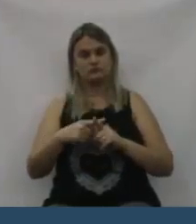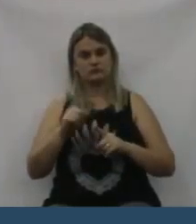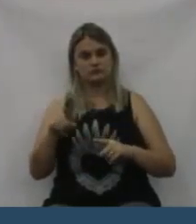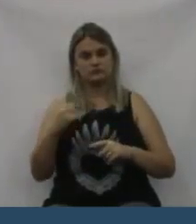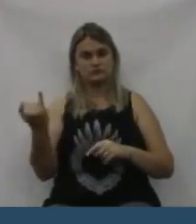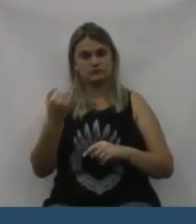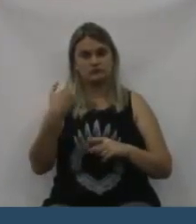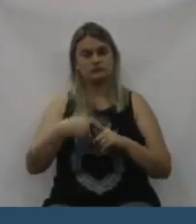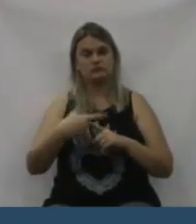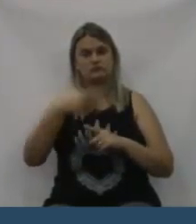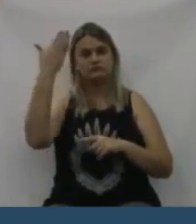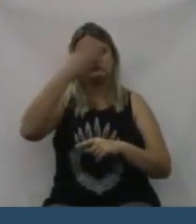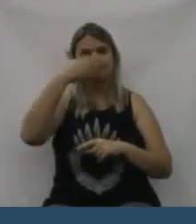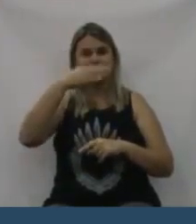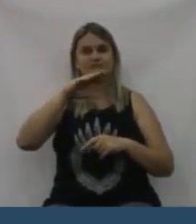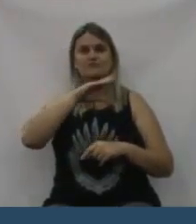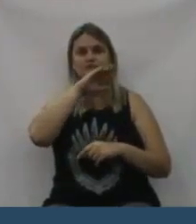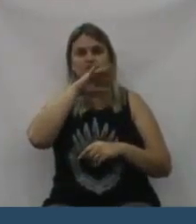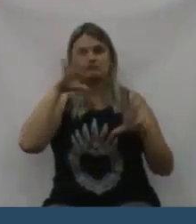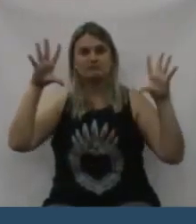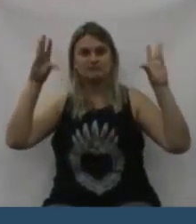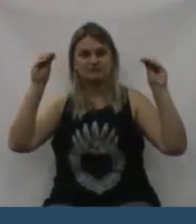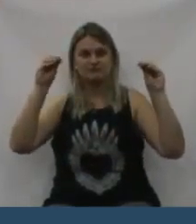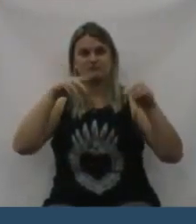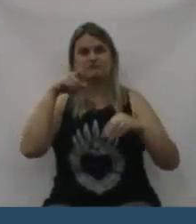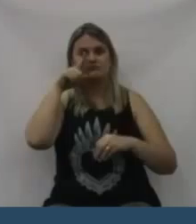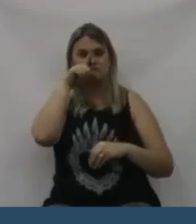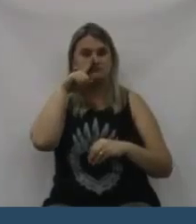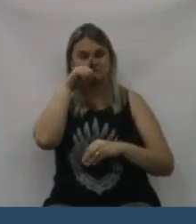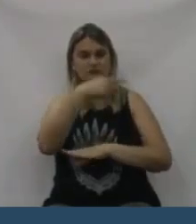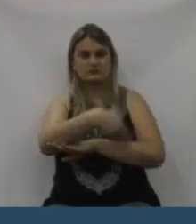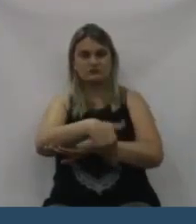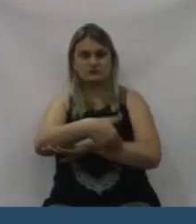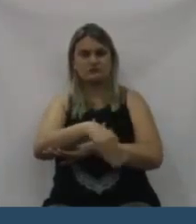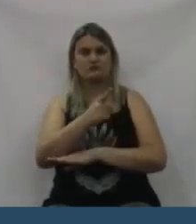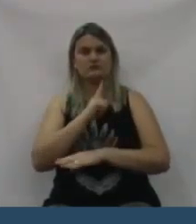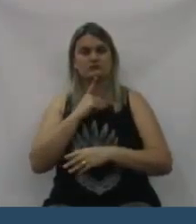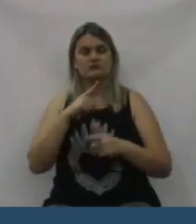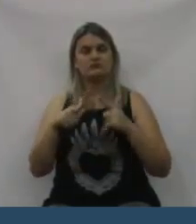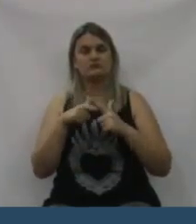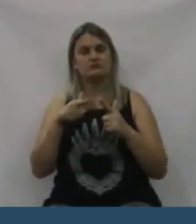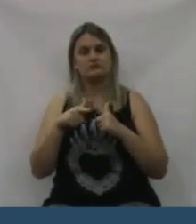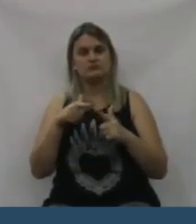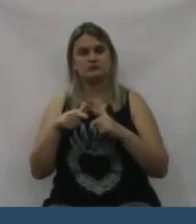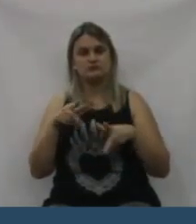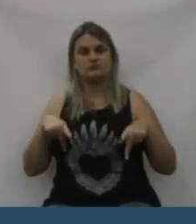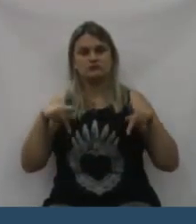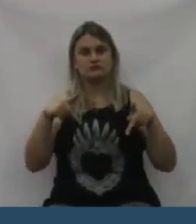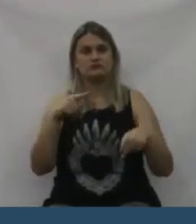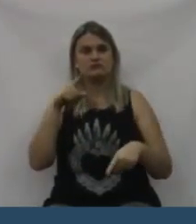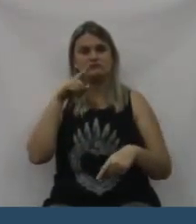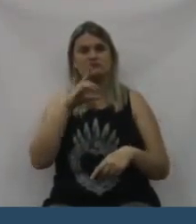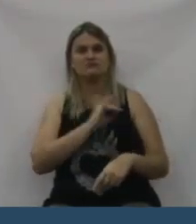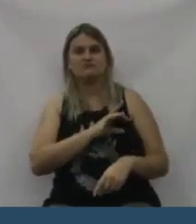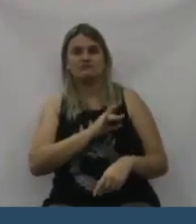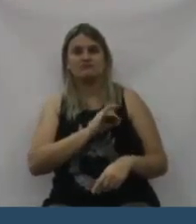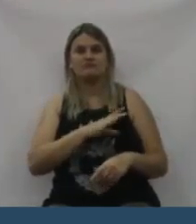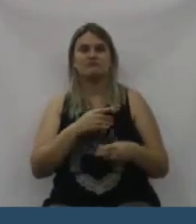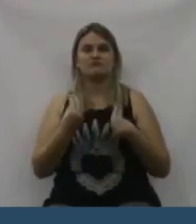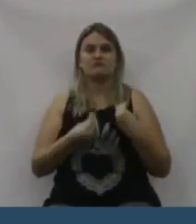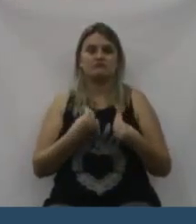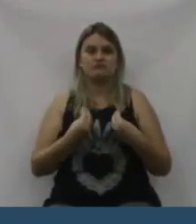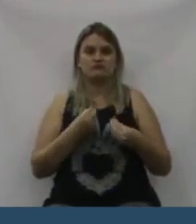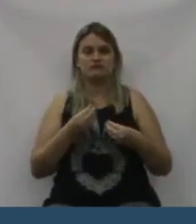relação à iluminação pública que teve as melhorias na região da Rua Joaquim